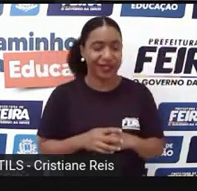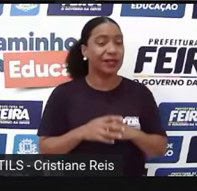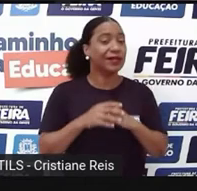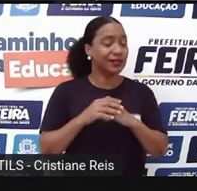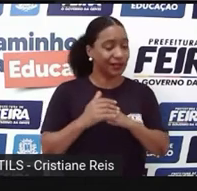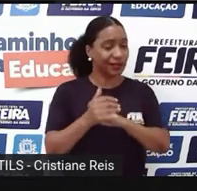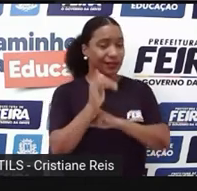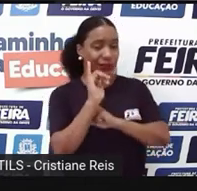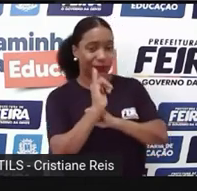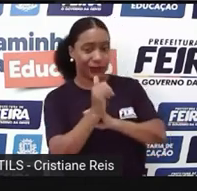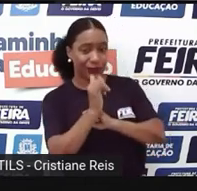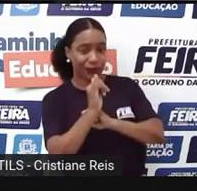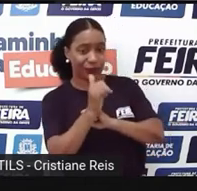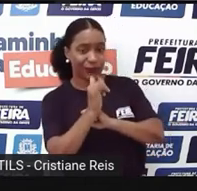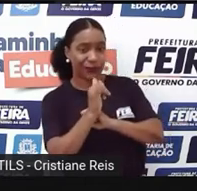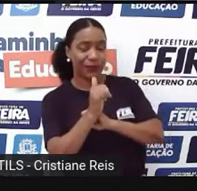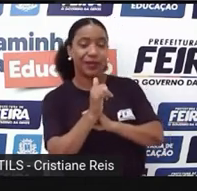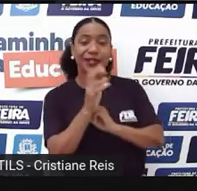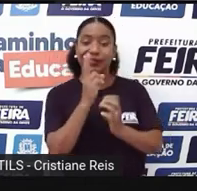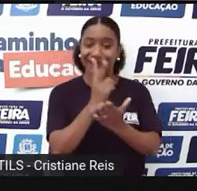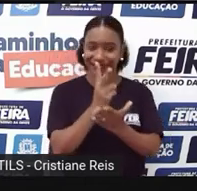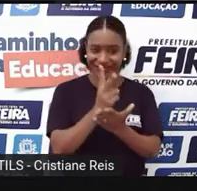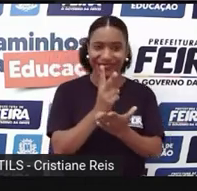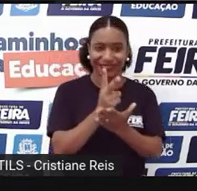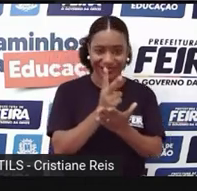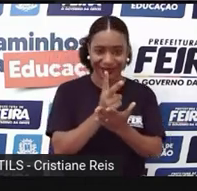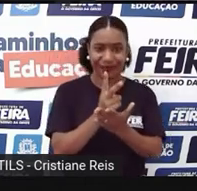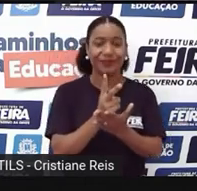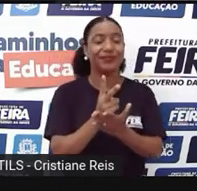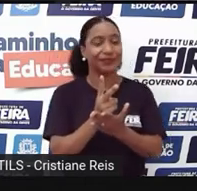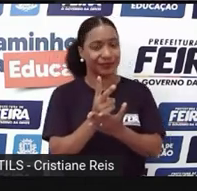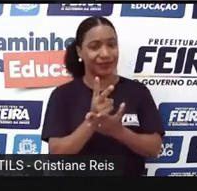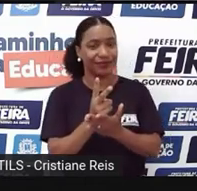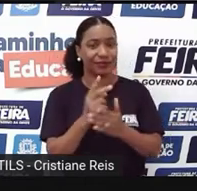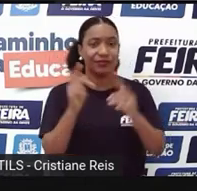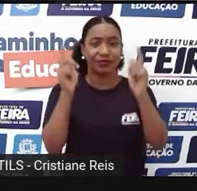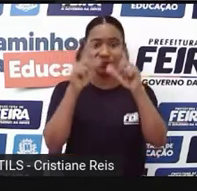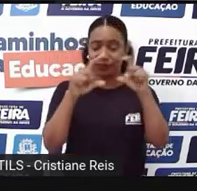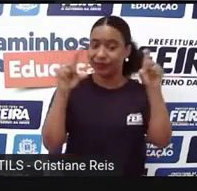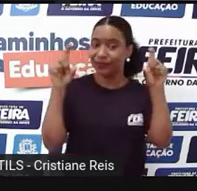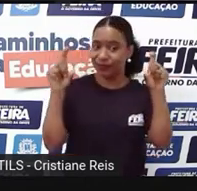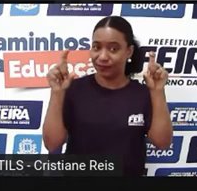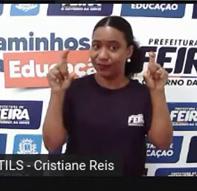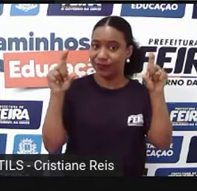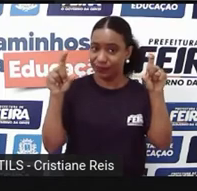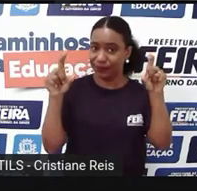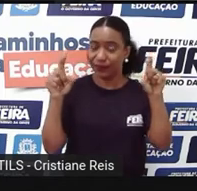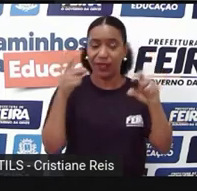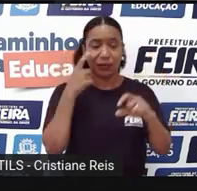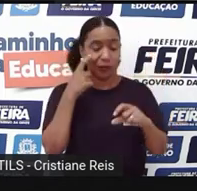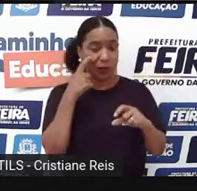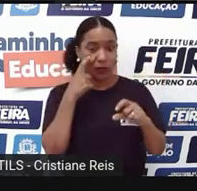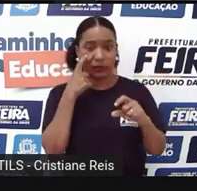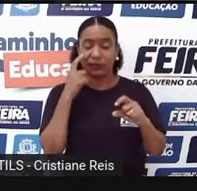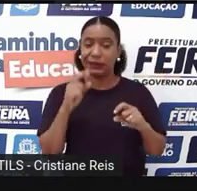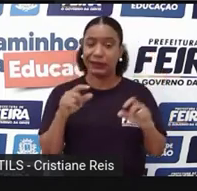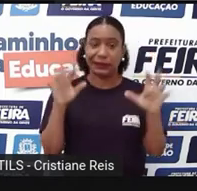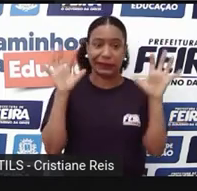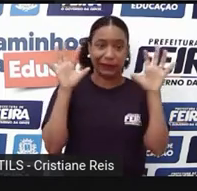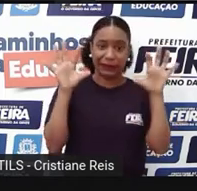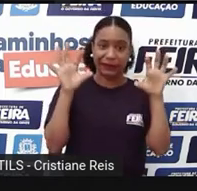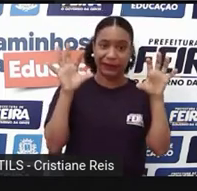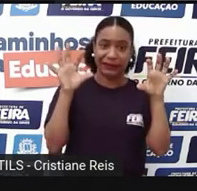narrativas, elas podem, por exemplo, ser de Oral, que seria horror, terror.